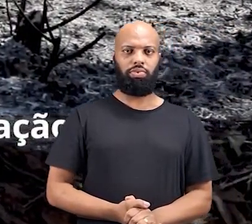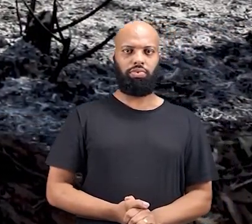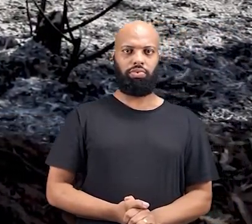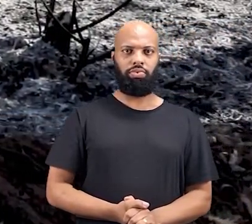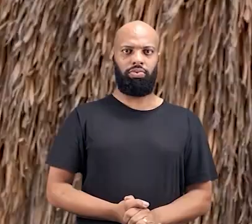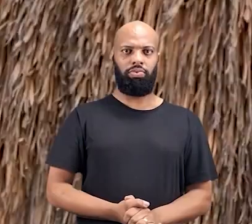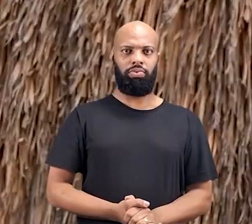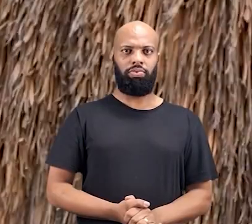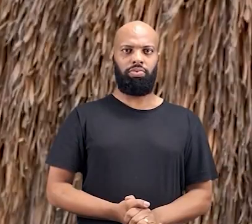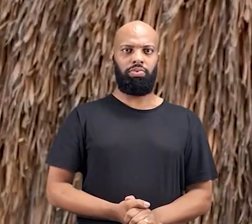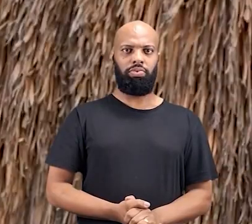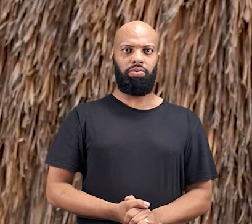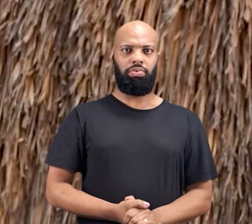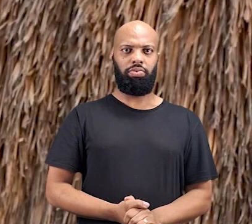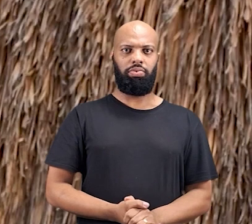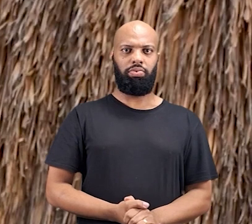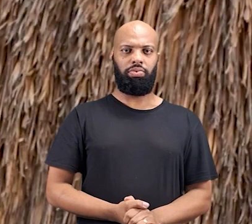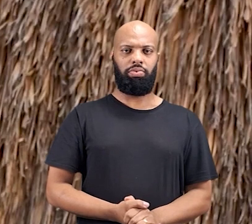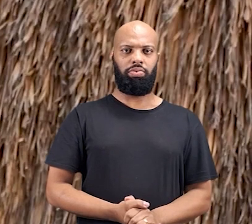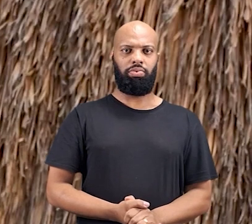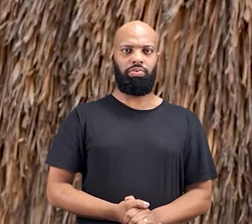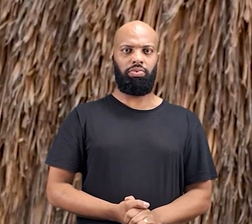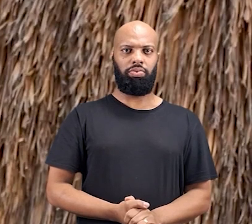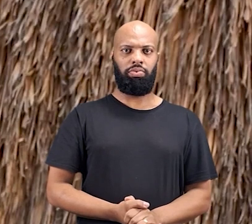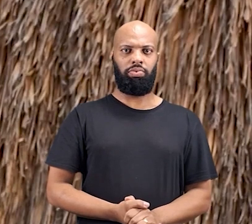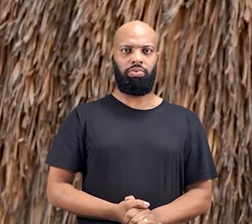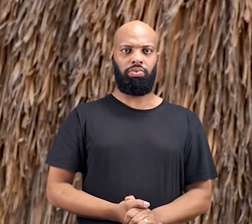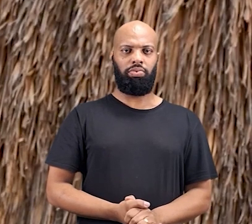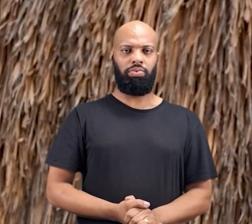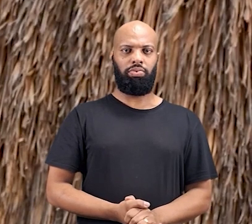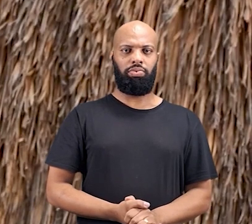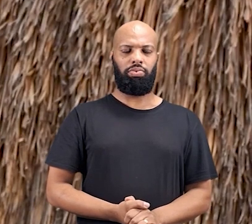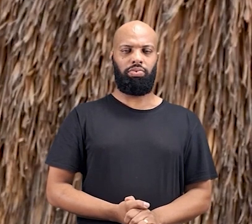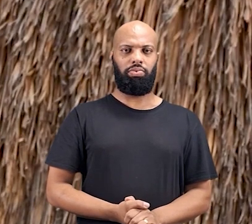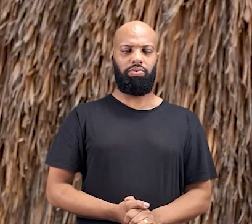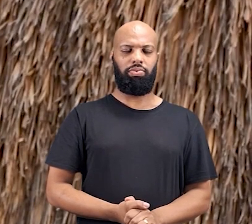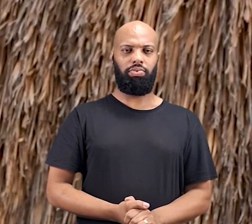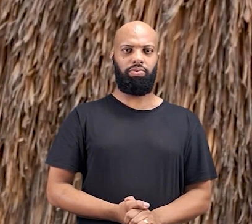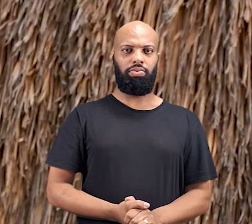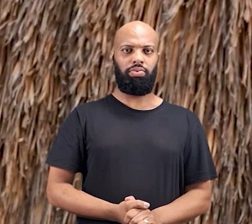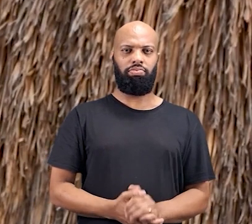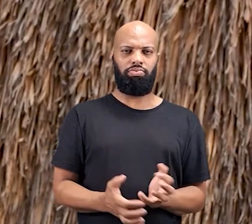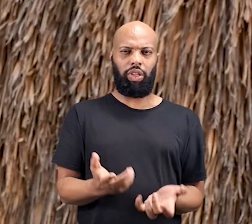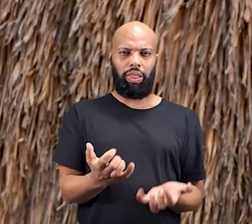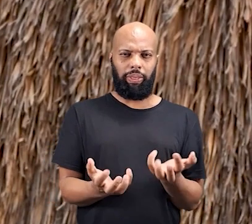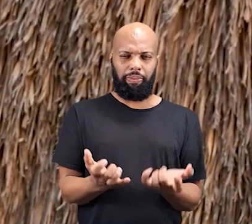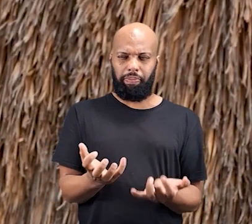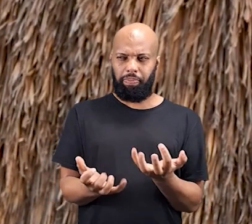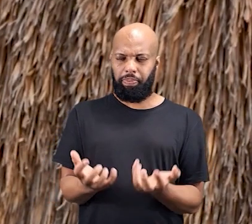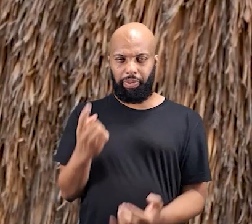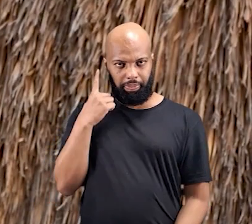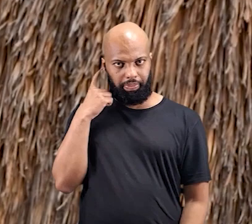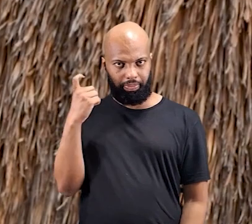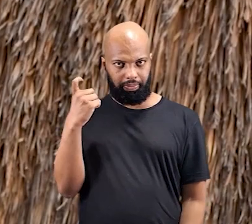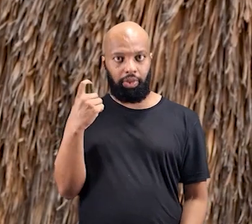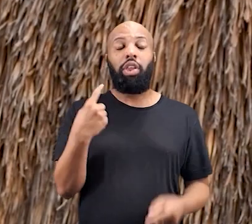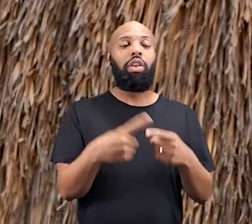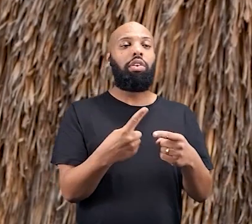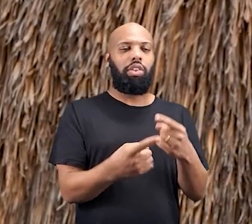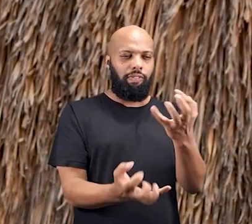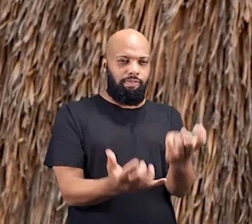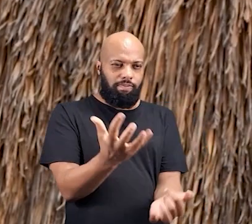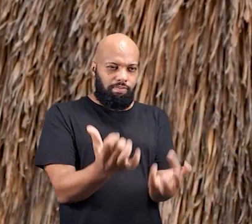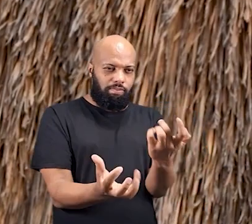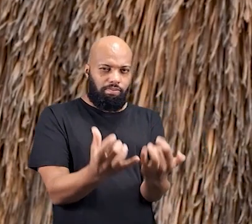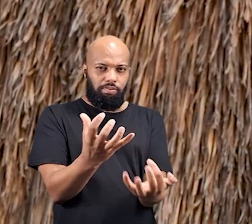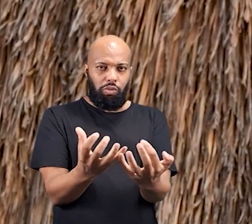Porque fogo era usado para dar sinais, né? Ó, fogo, está acontecendo